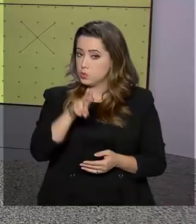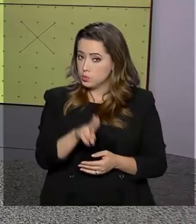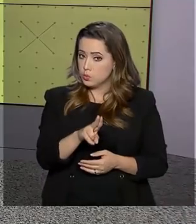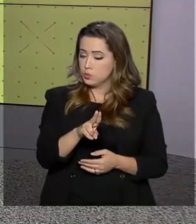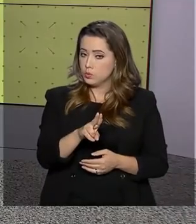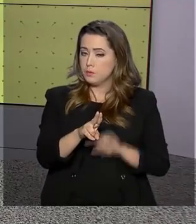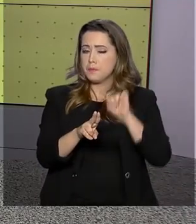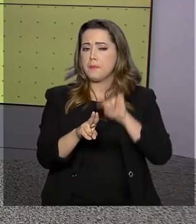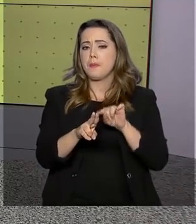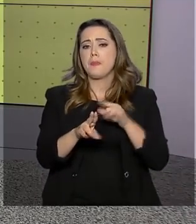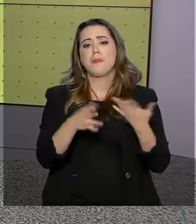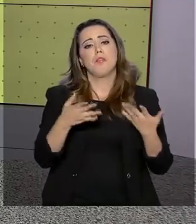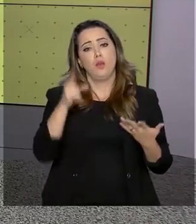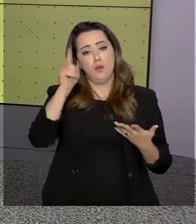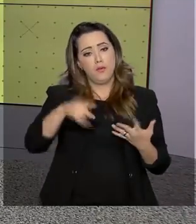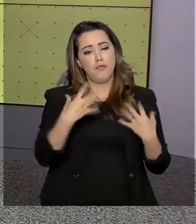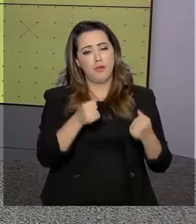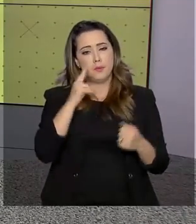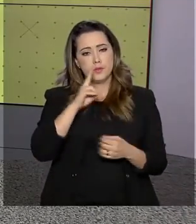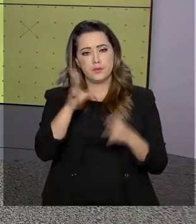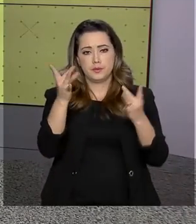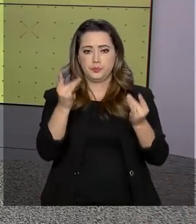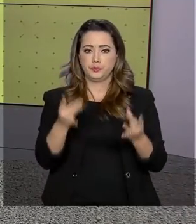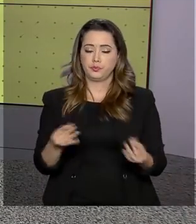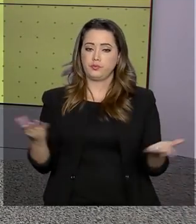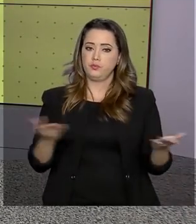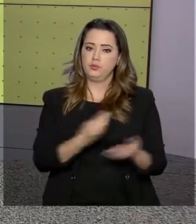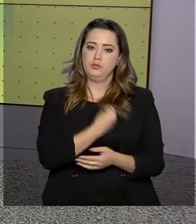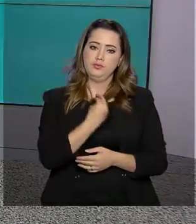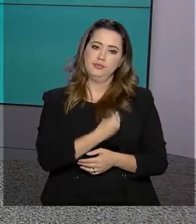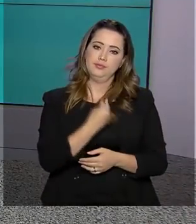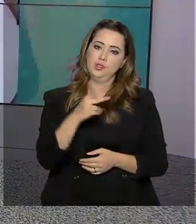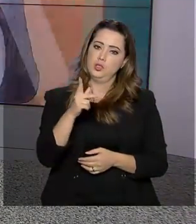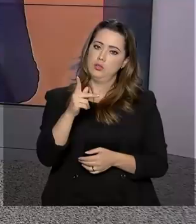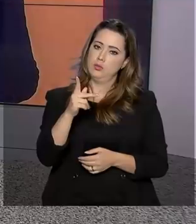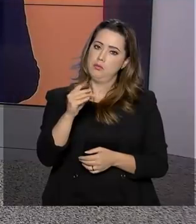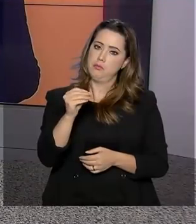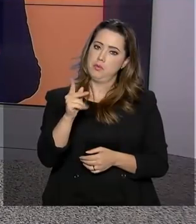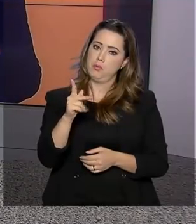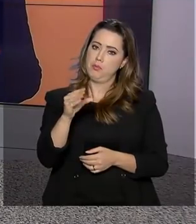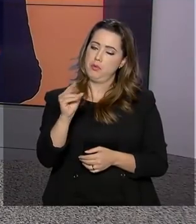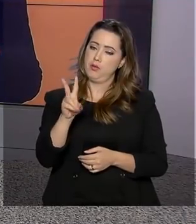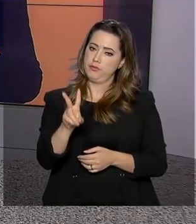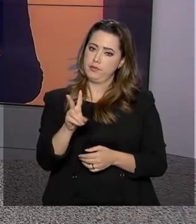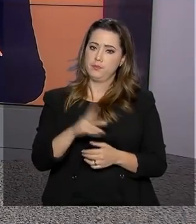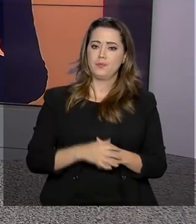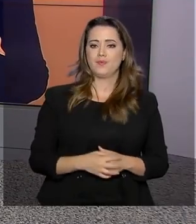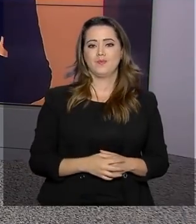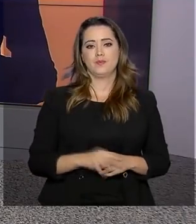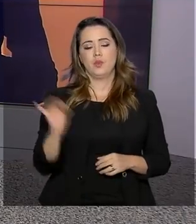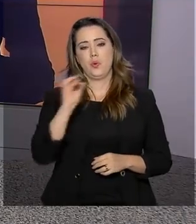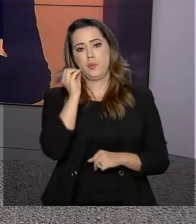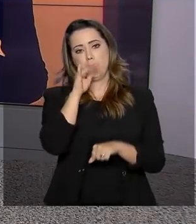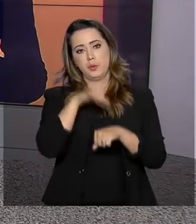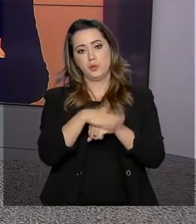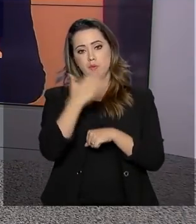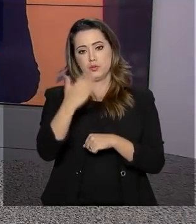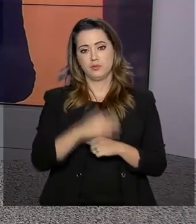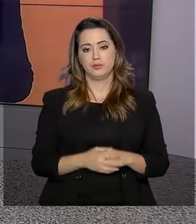Sistema de Seleção Unificada. Vamos então saber os detalhes ao vivo com a repórter Daniele Popov. Boa noite, Dani.